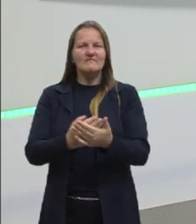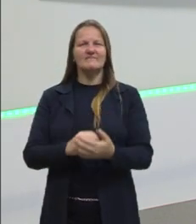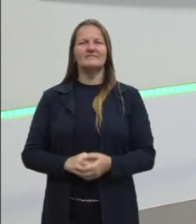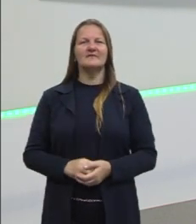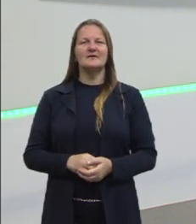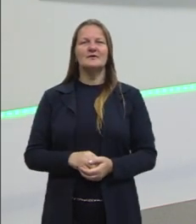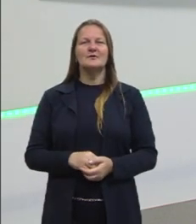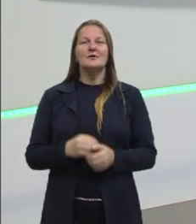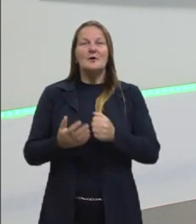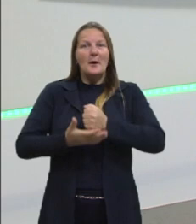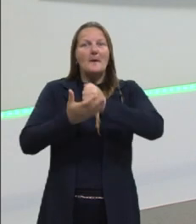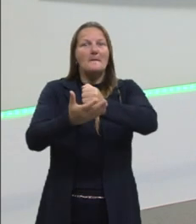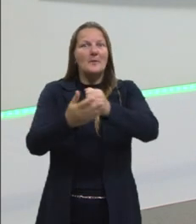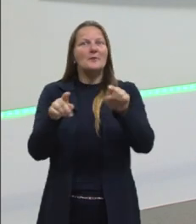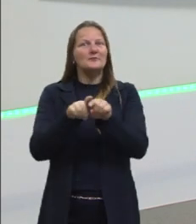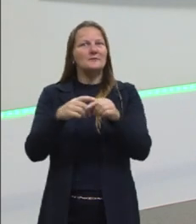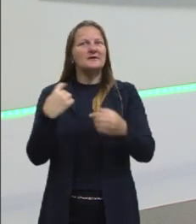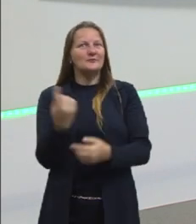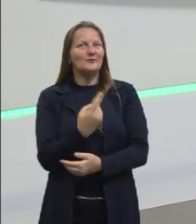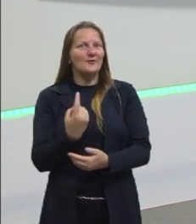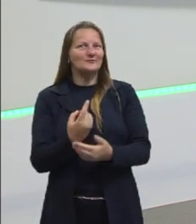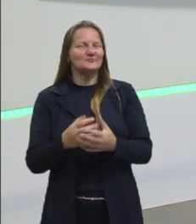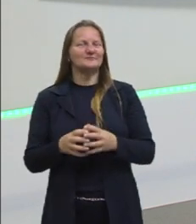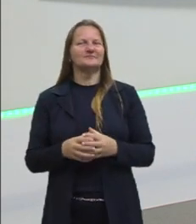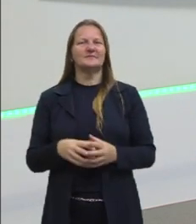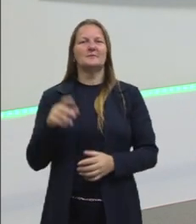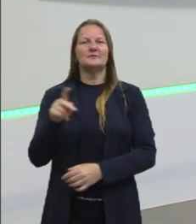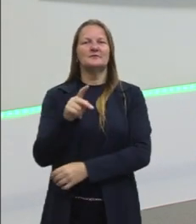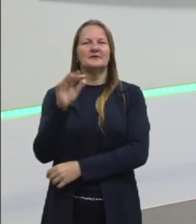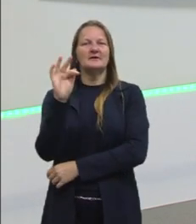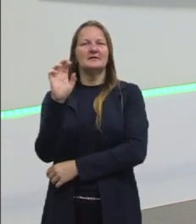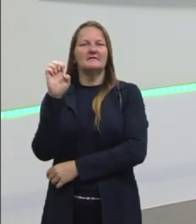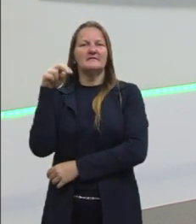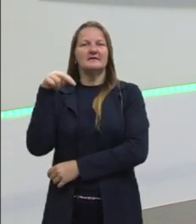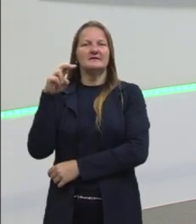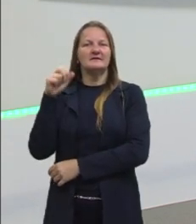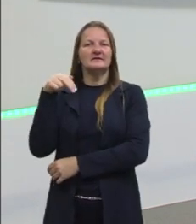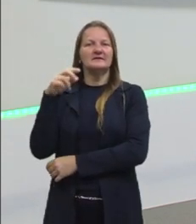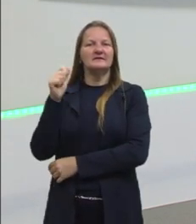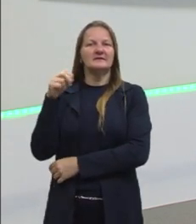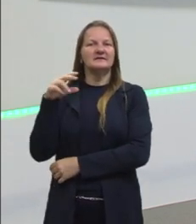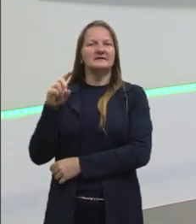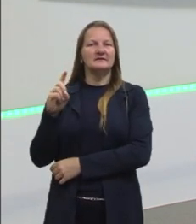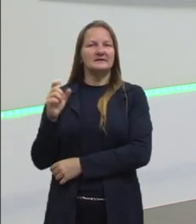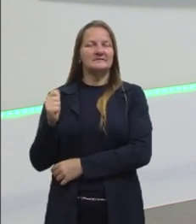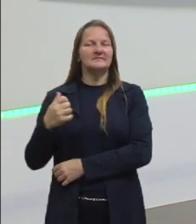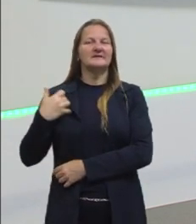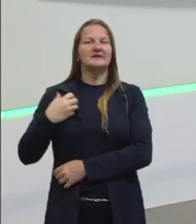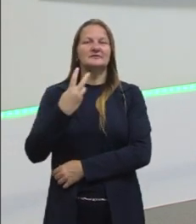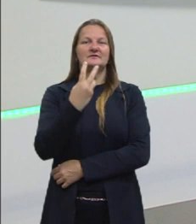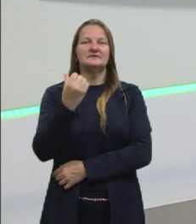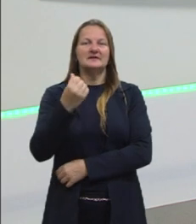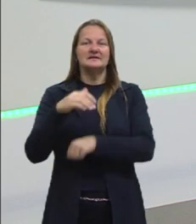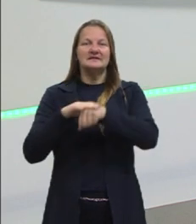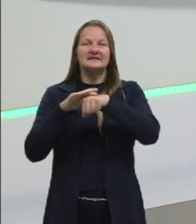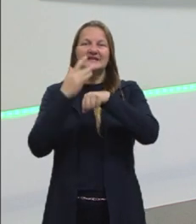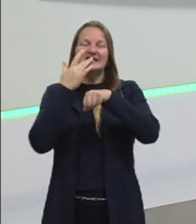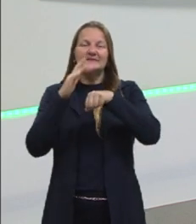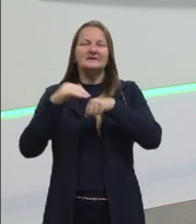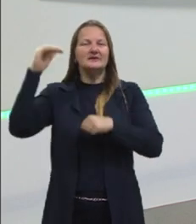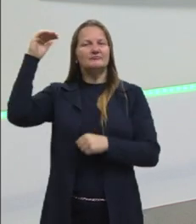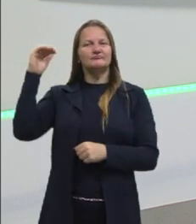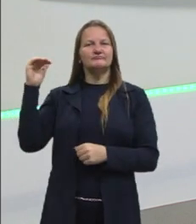contar com o apoio também daqui. Eu sou a Prof. Fernanda, eu tenho 26 anos, eu sou branca, de baixa